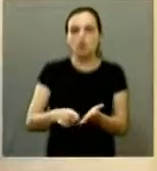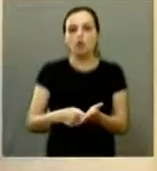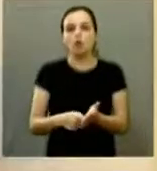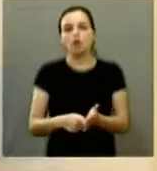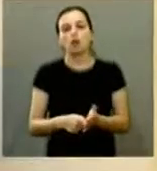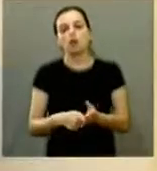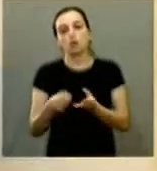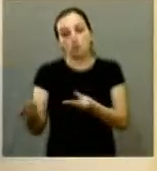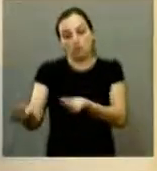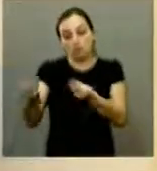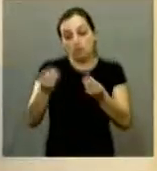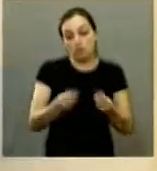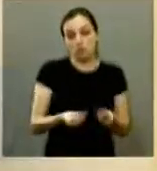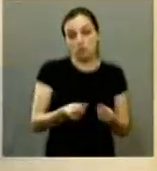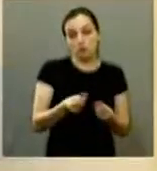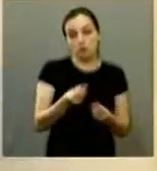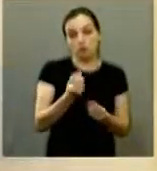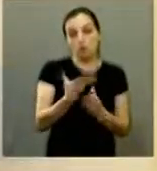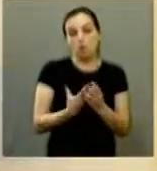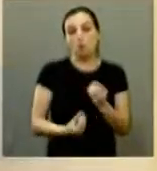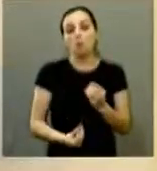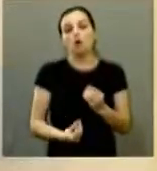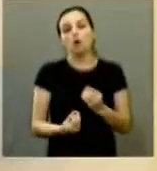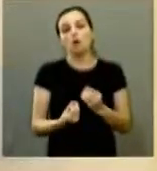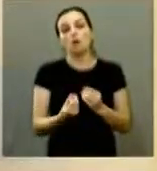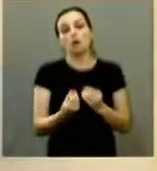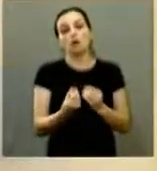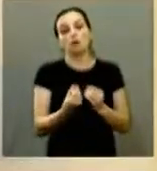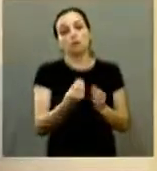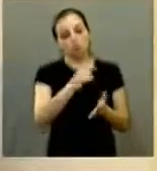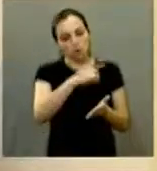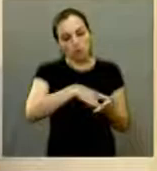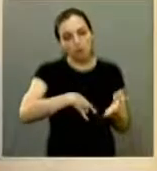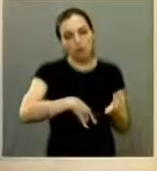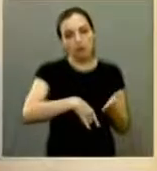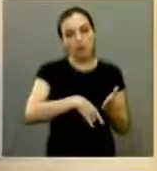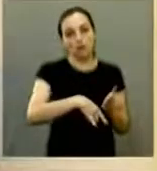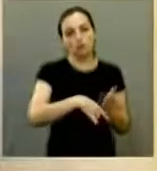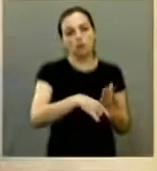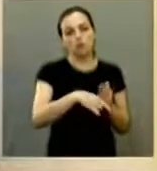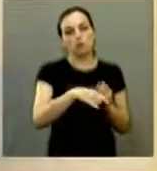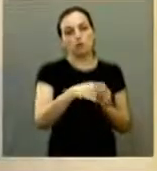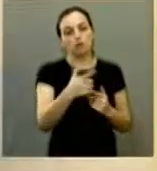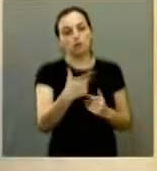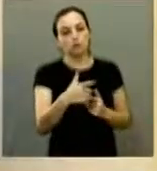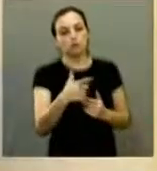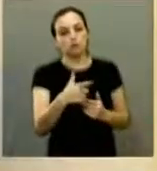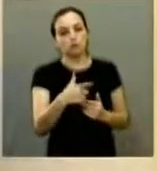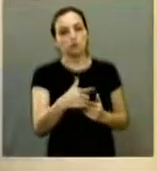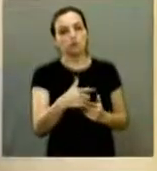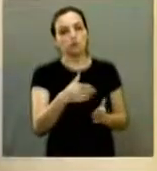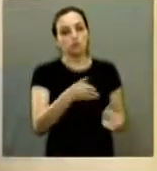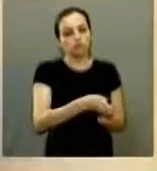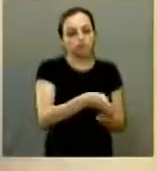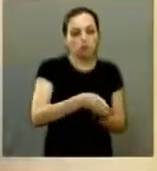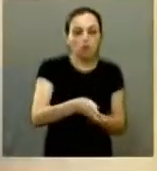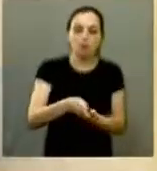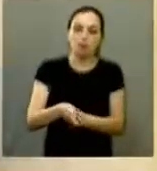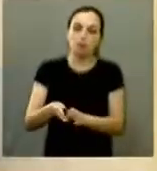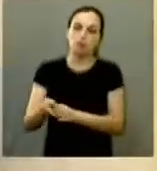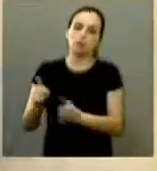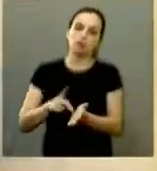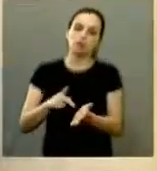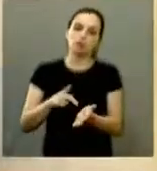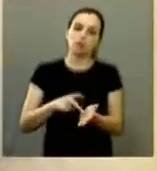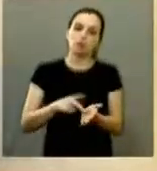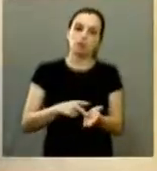trouxe para a gente no gabinete a cópia mas ele trouxe das fichas do Pinheirinho e aí não tinha dado nenhum encaminhamento concreto e no dia que eu estive